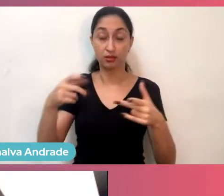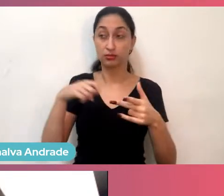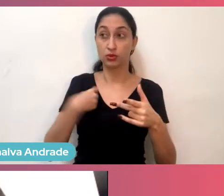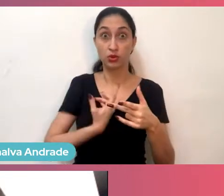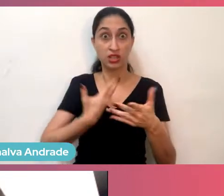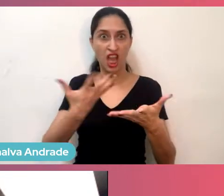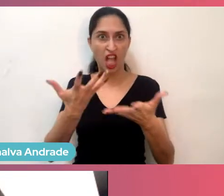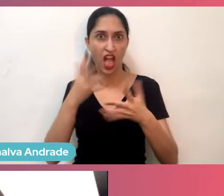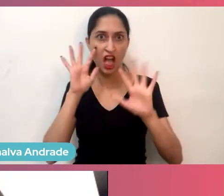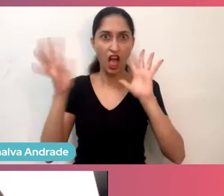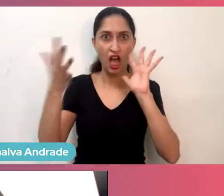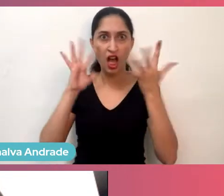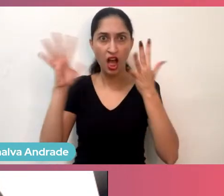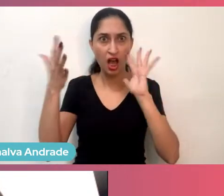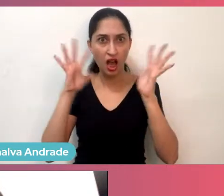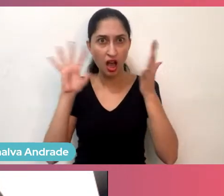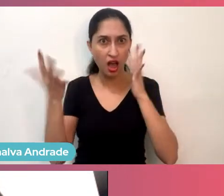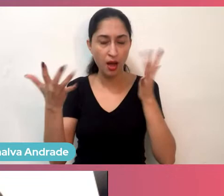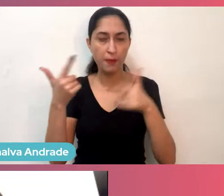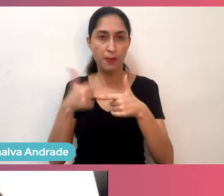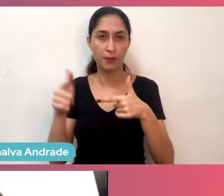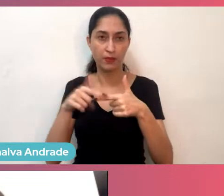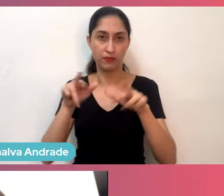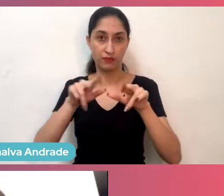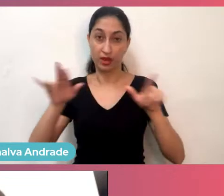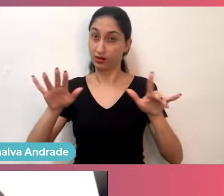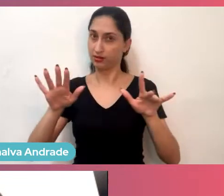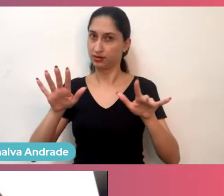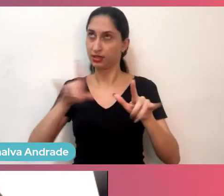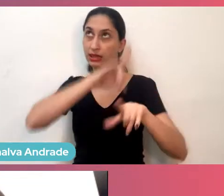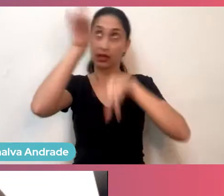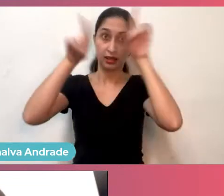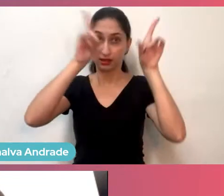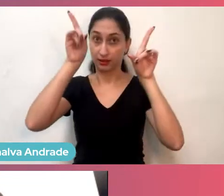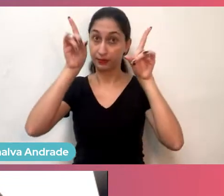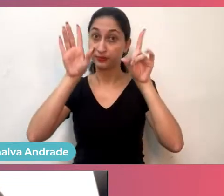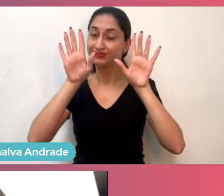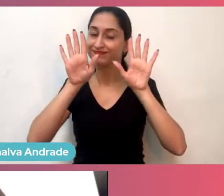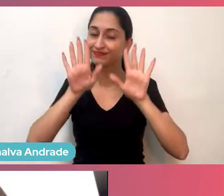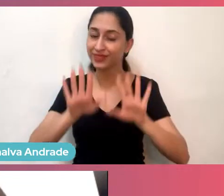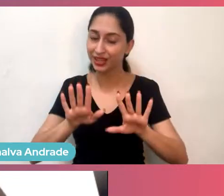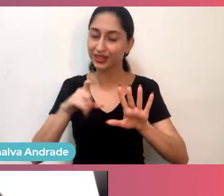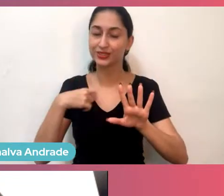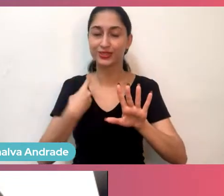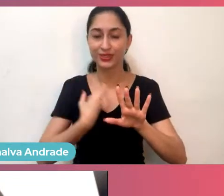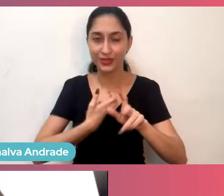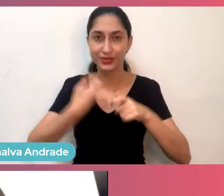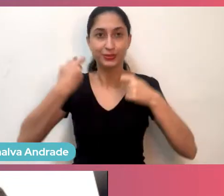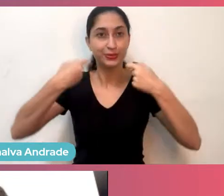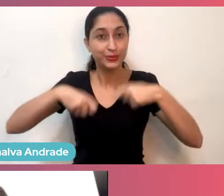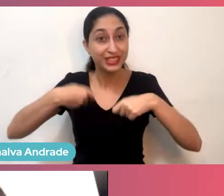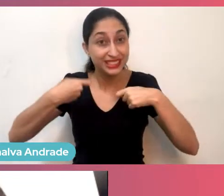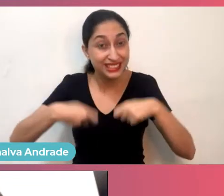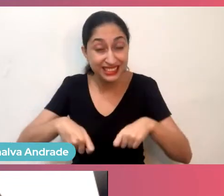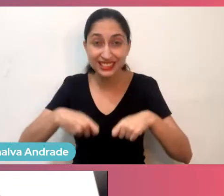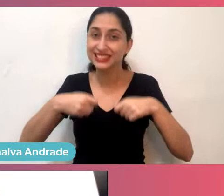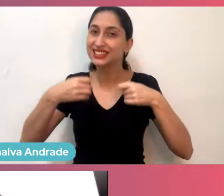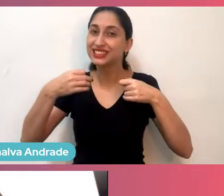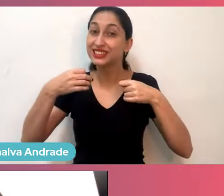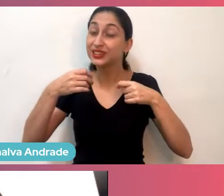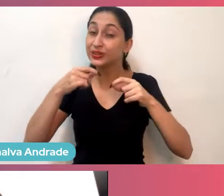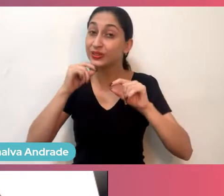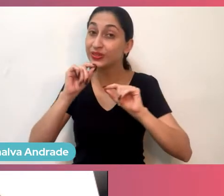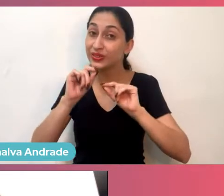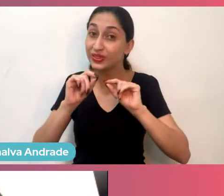fantásticos, mas a gente sempre precisa ver se é exatamente esse